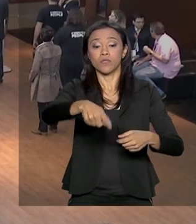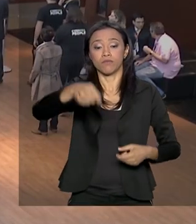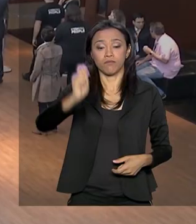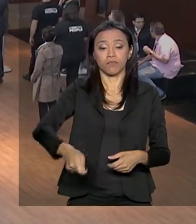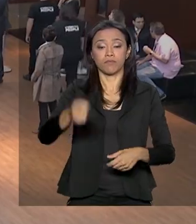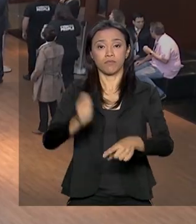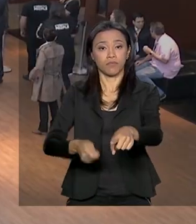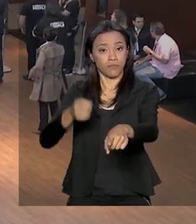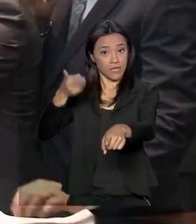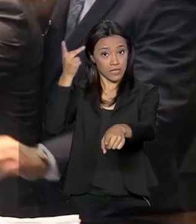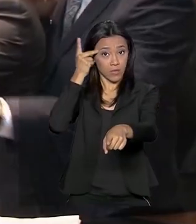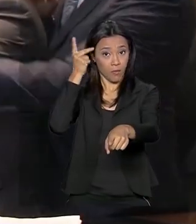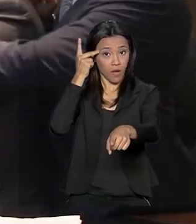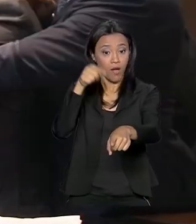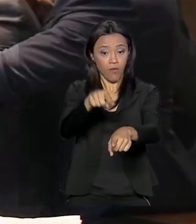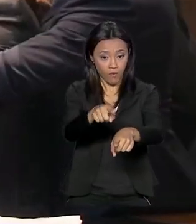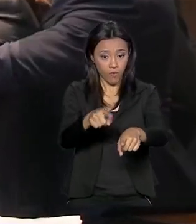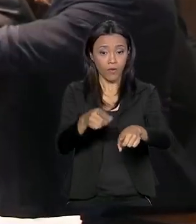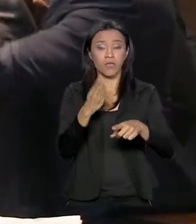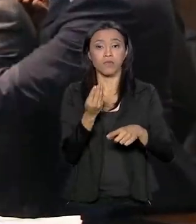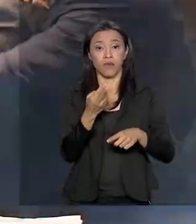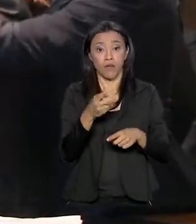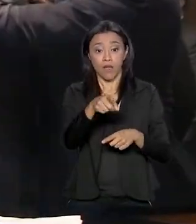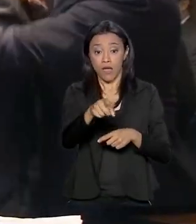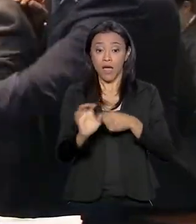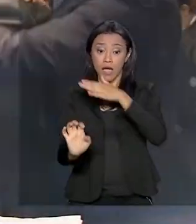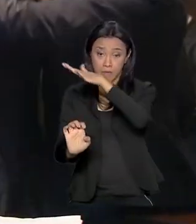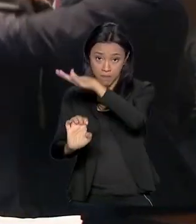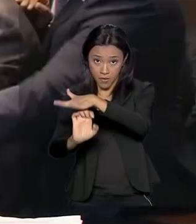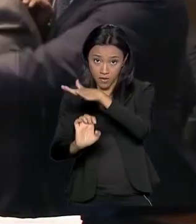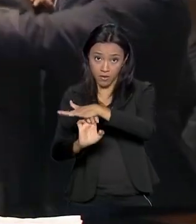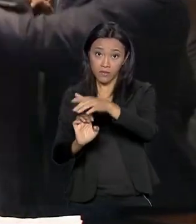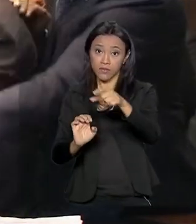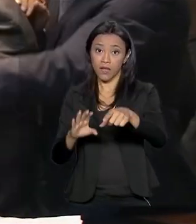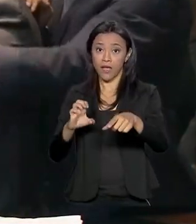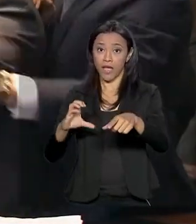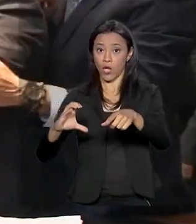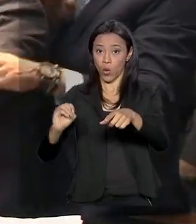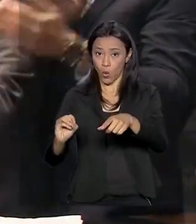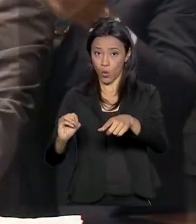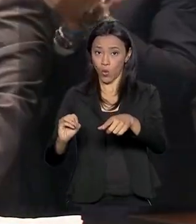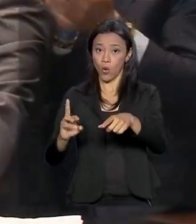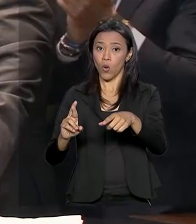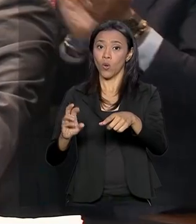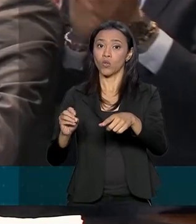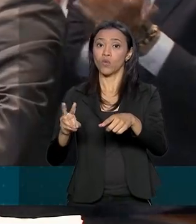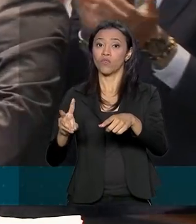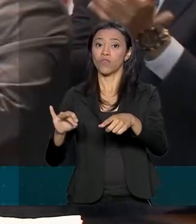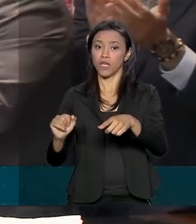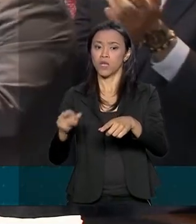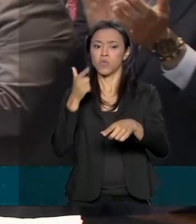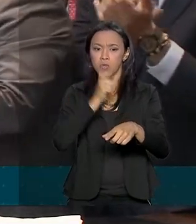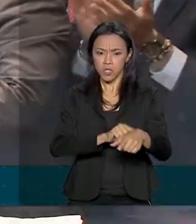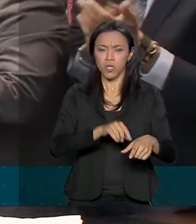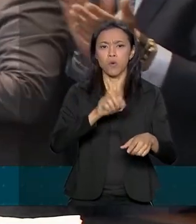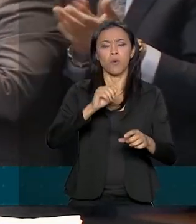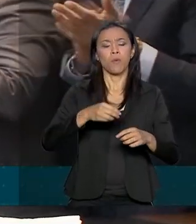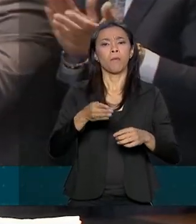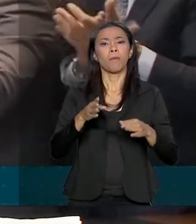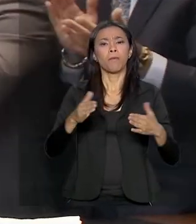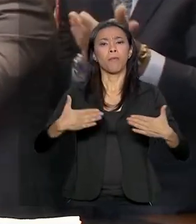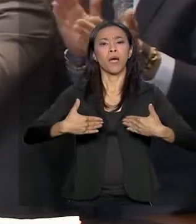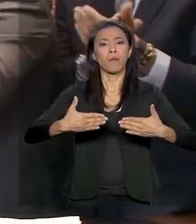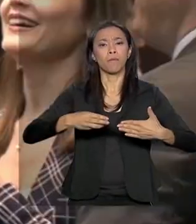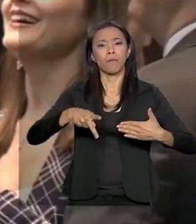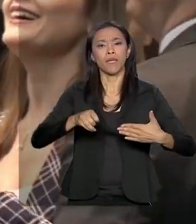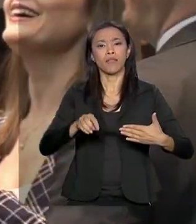em São Paulo. A Eco Rodovias venceu os concorrentes com uma tarifa de pedágio no valor de R$,69,